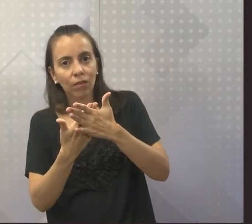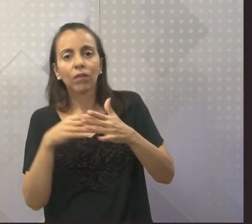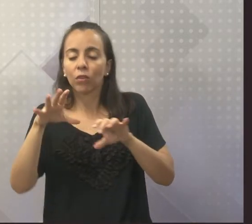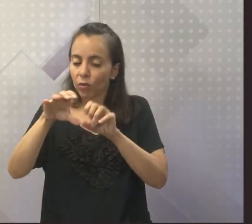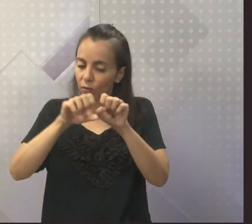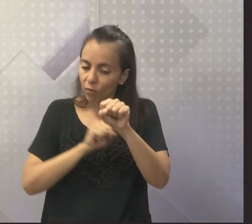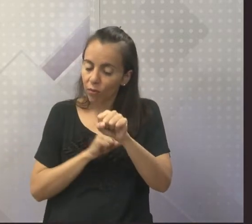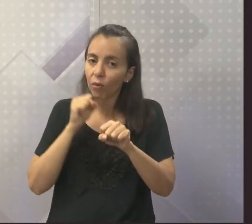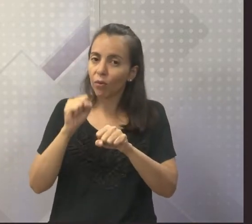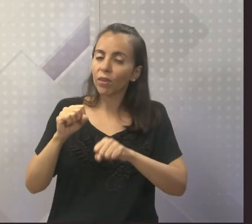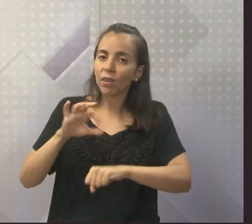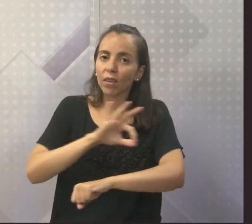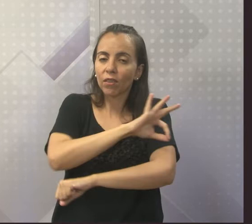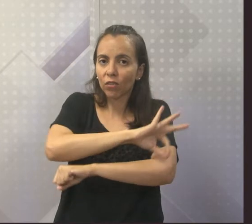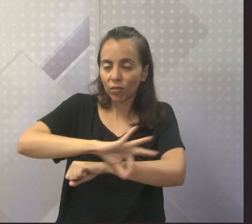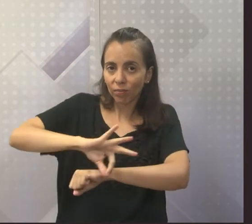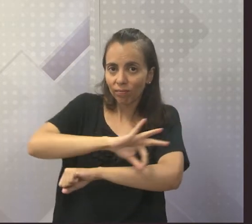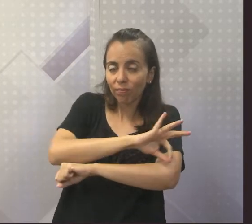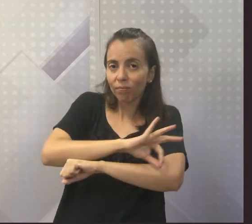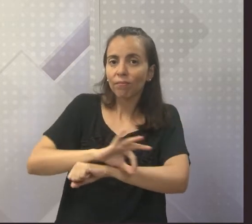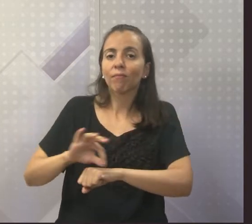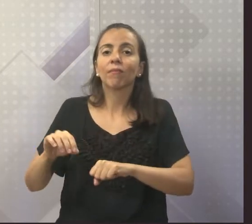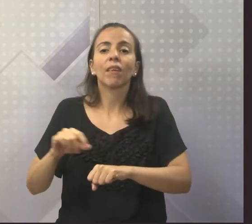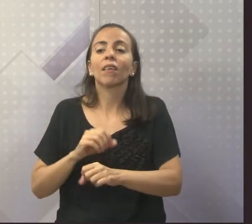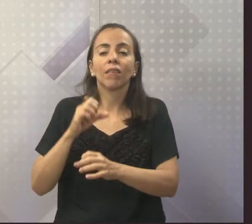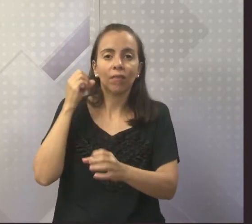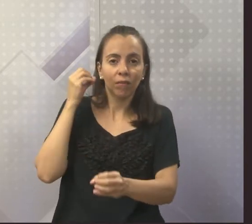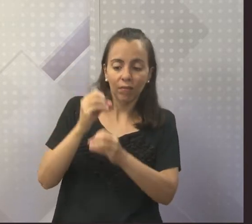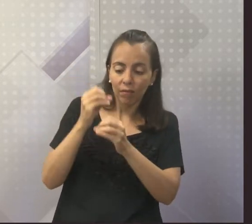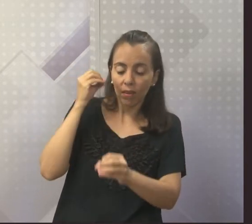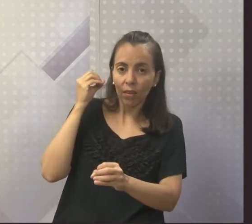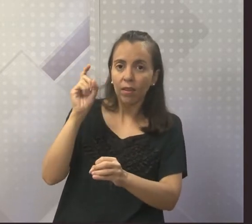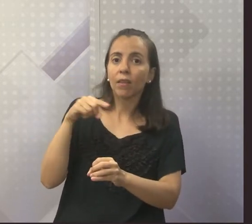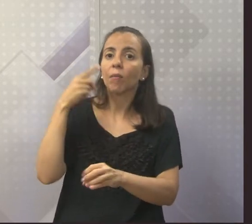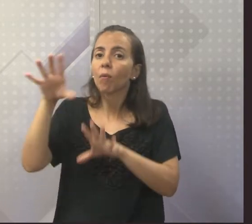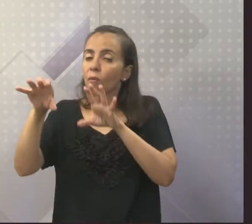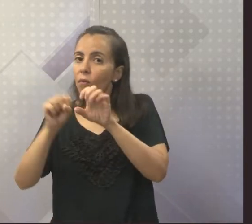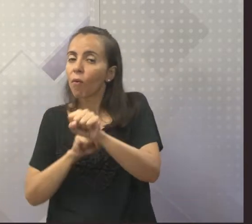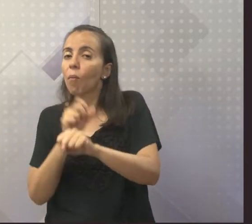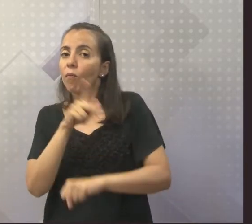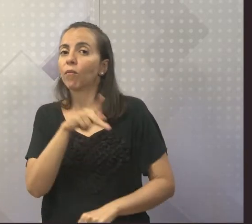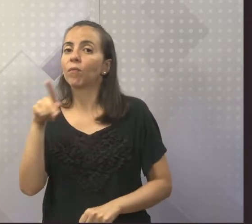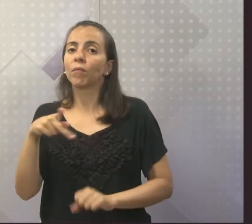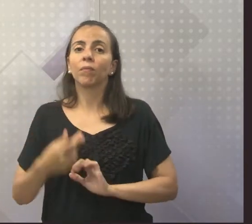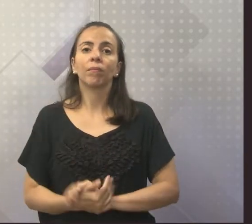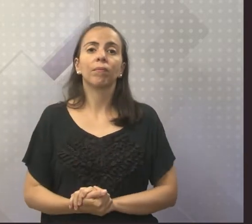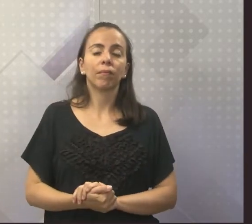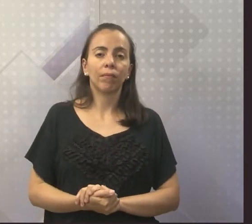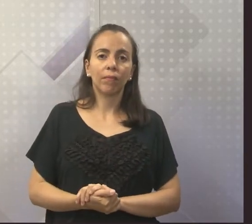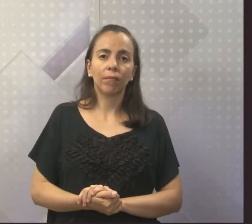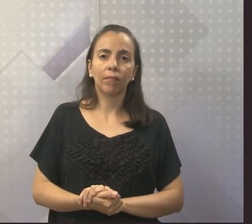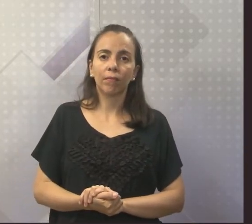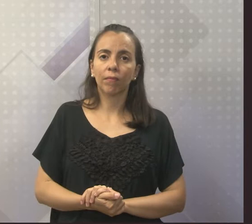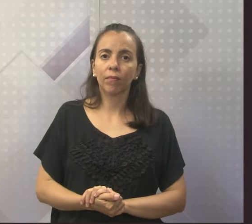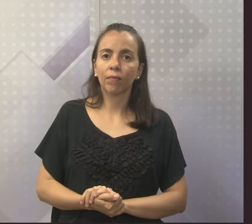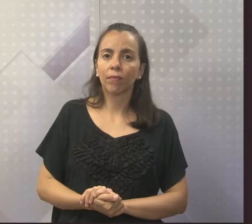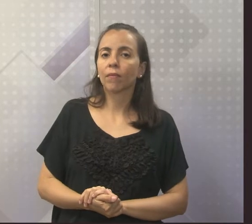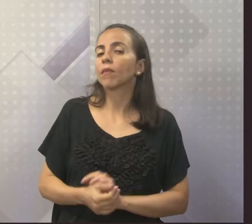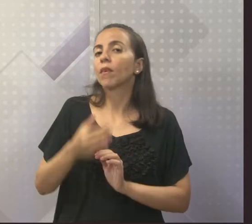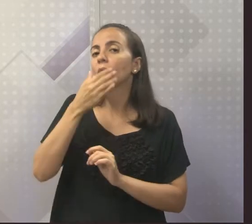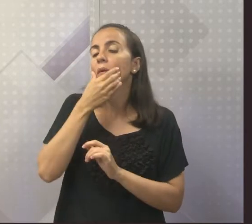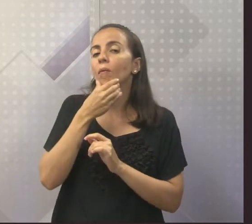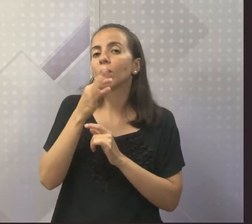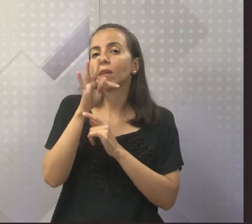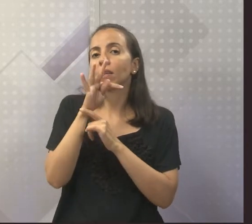formou em engenharia, se tornando também um professor, certo? Então, olha só, isso foi Teodoro